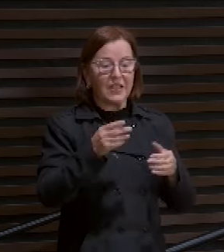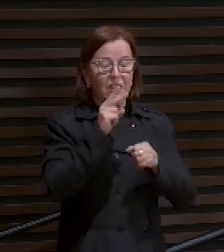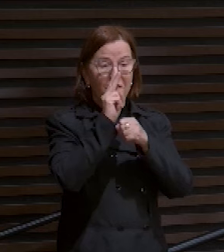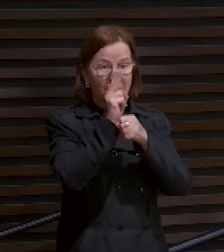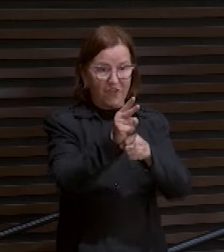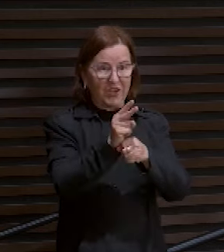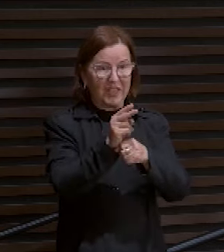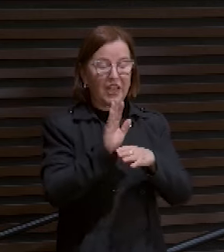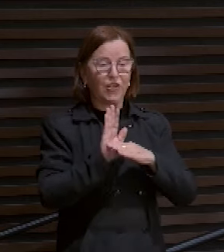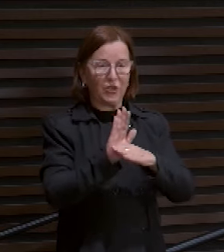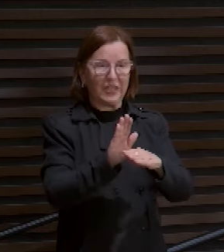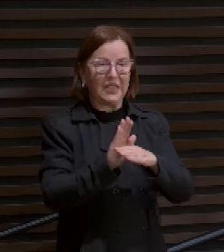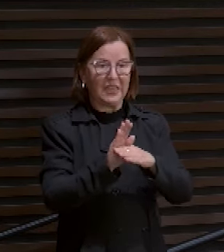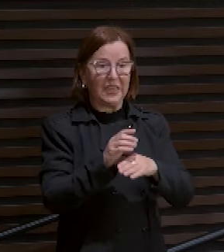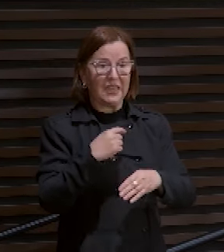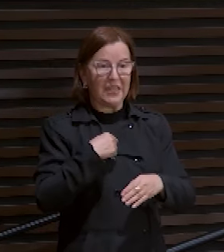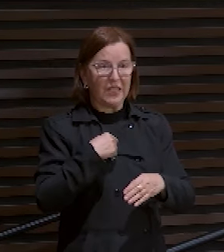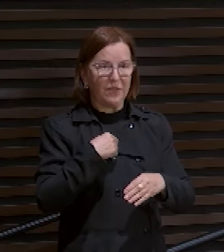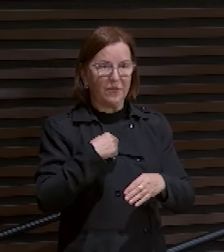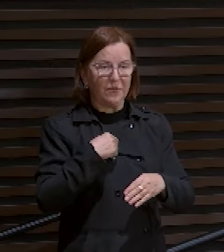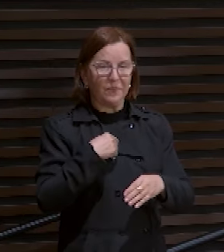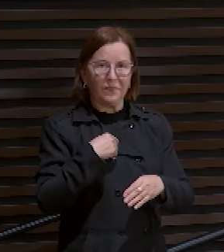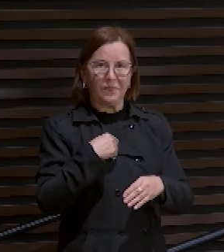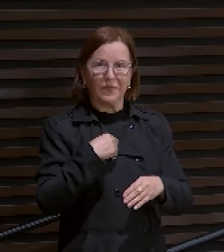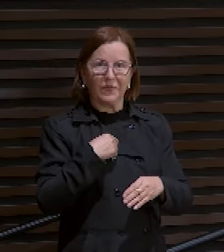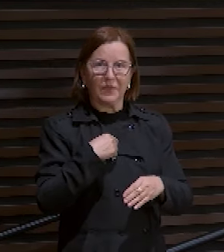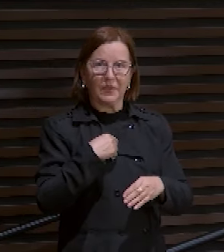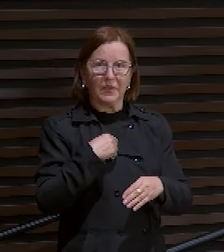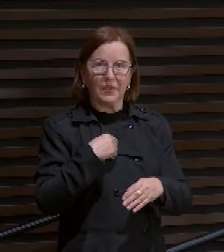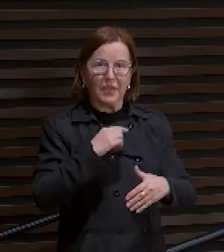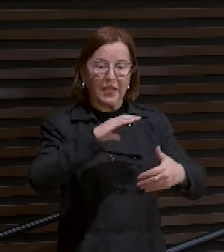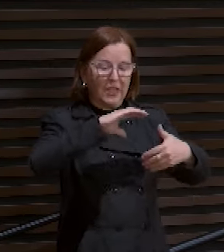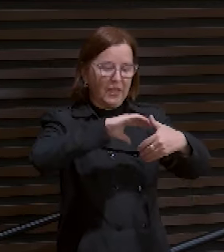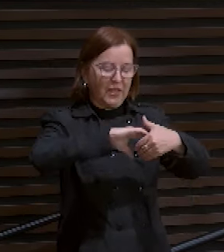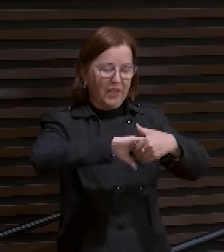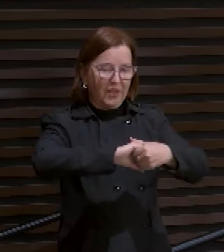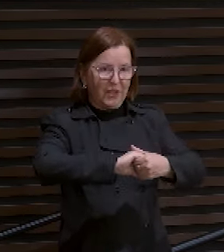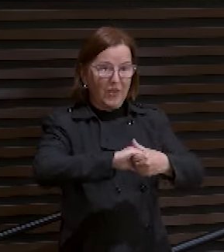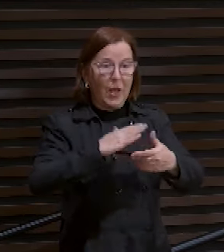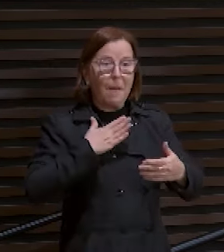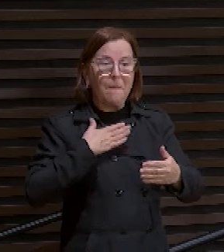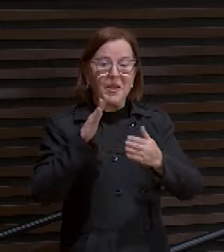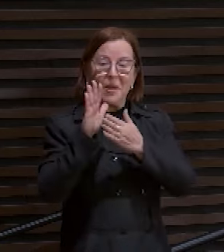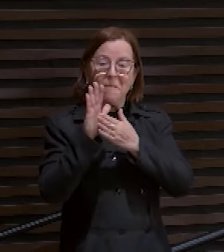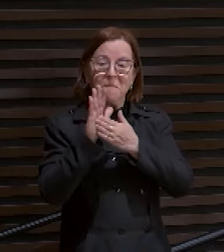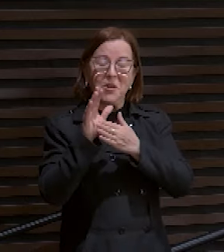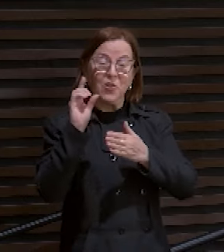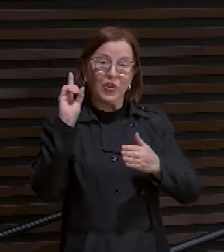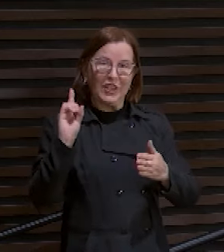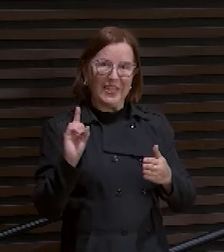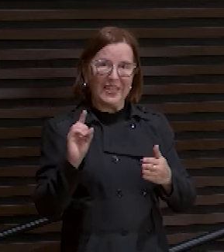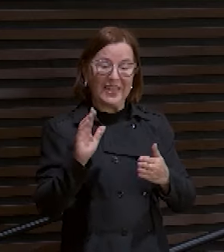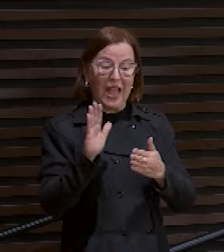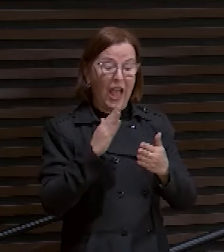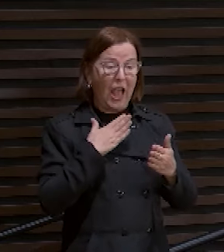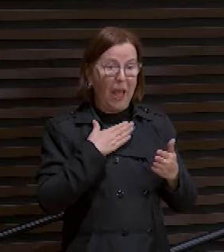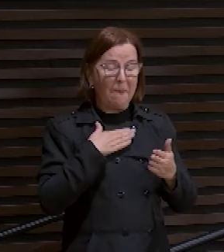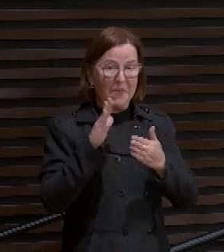ajudarei. E eu ajudarei. segurarei com a minha mão direita. Minha destra vitoriosa.